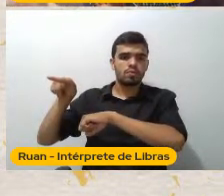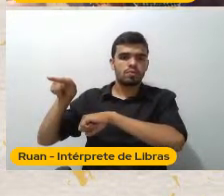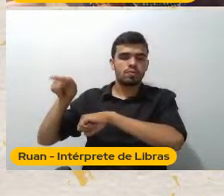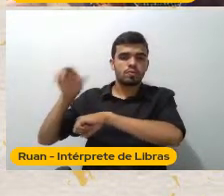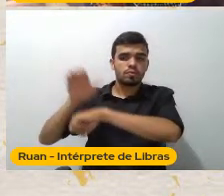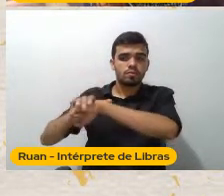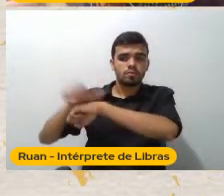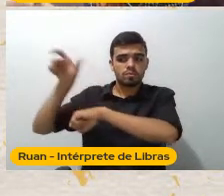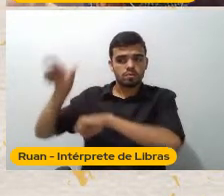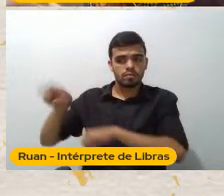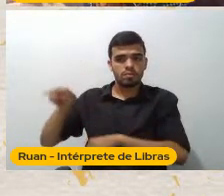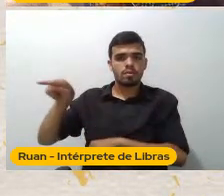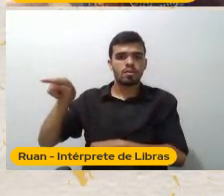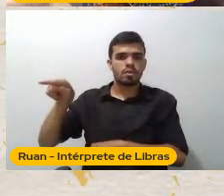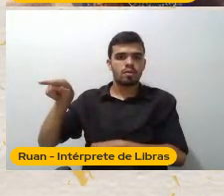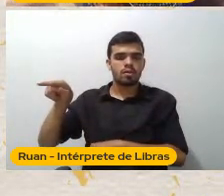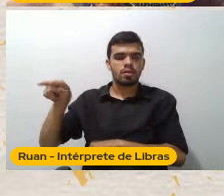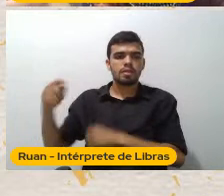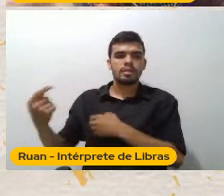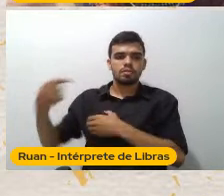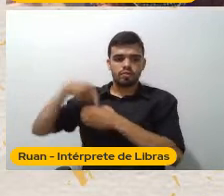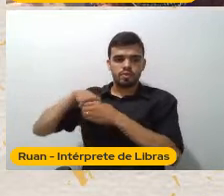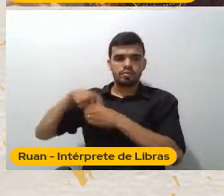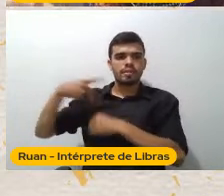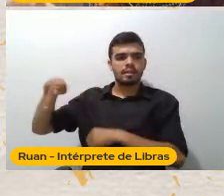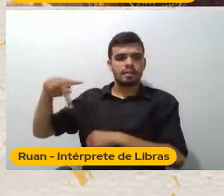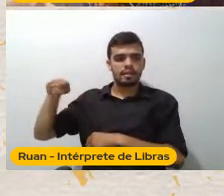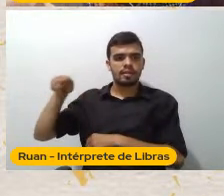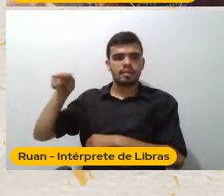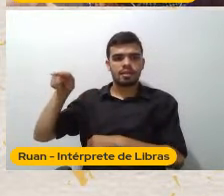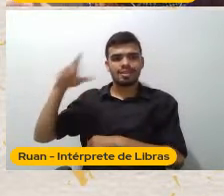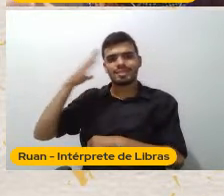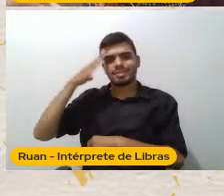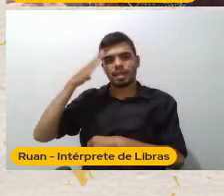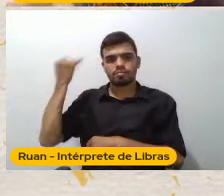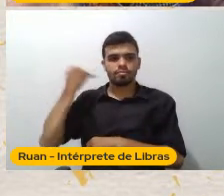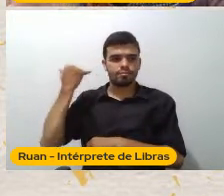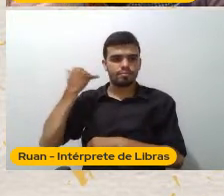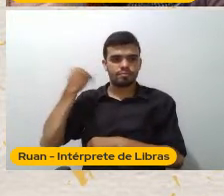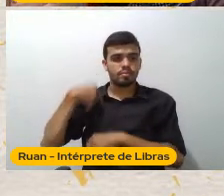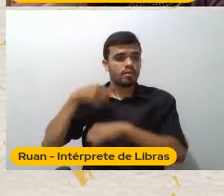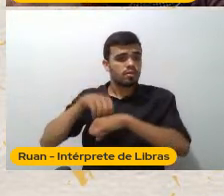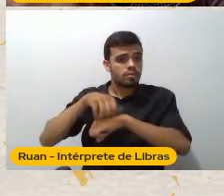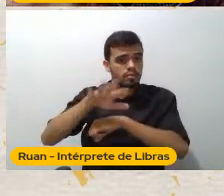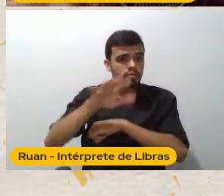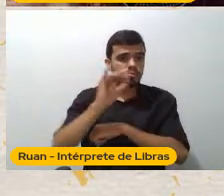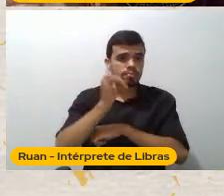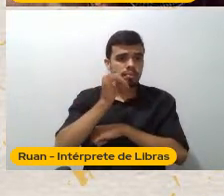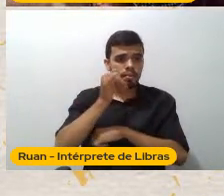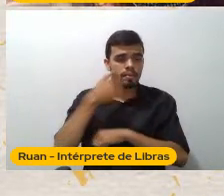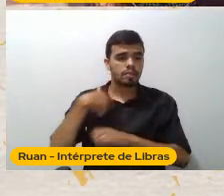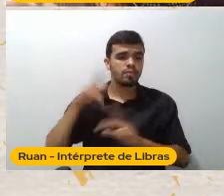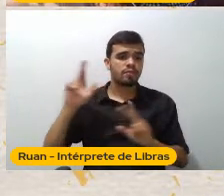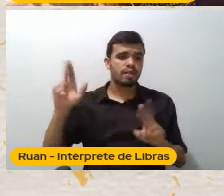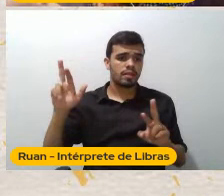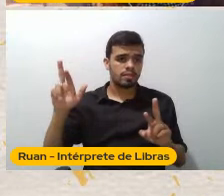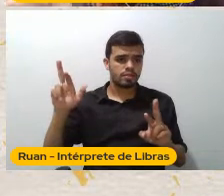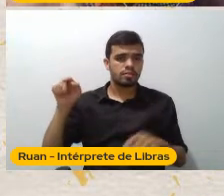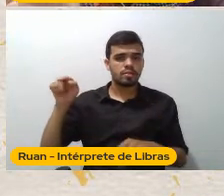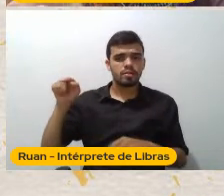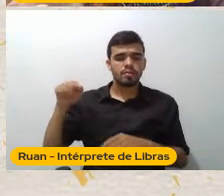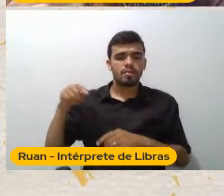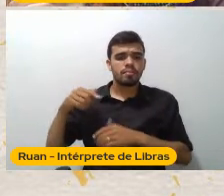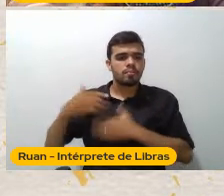passível De subjetivação Isso não aconteceu Nos processos culturais Nos processos econômicos Nos domínios